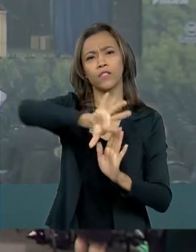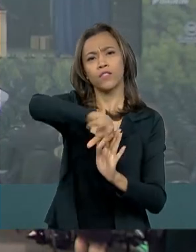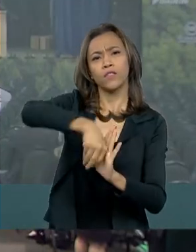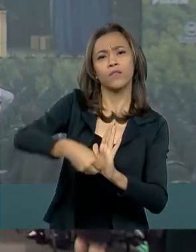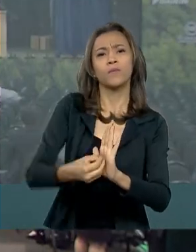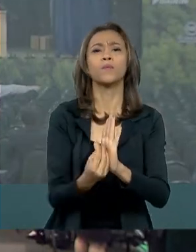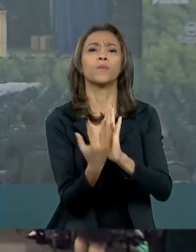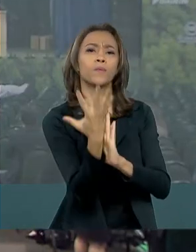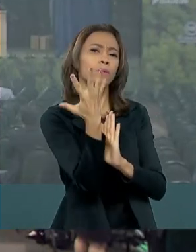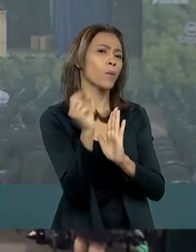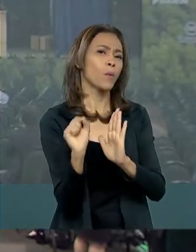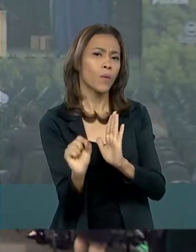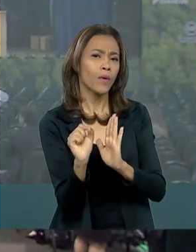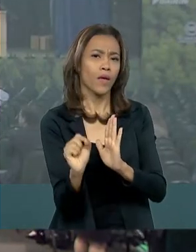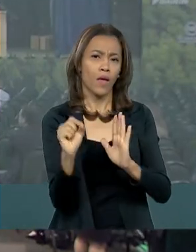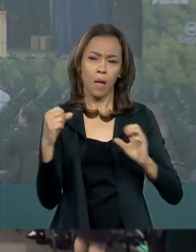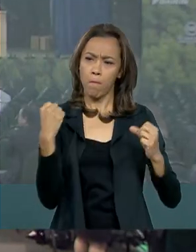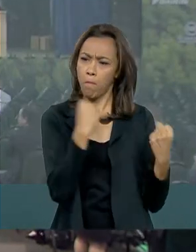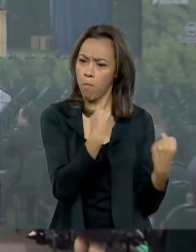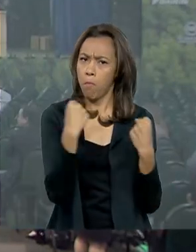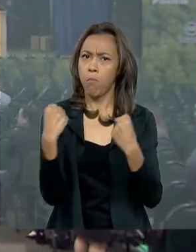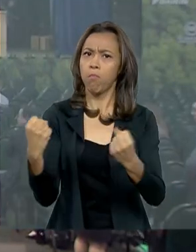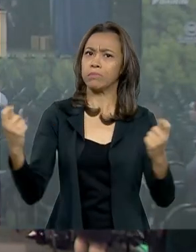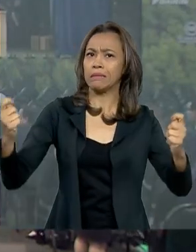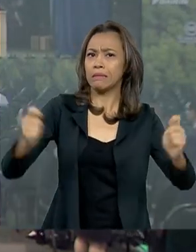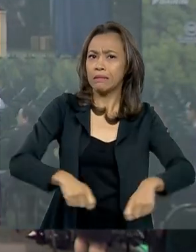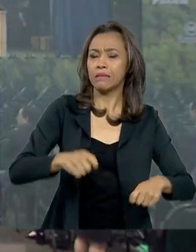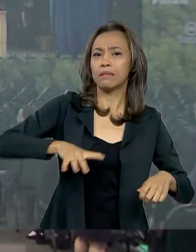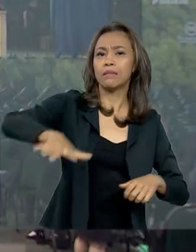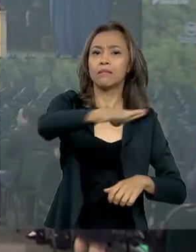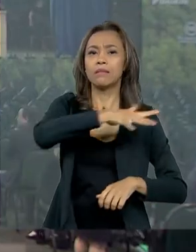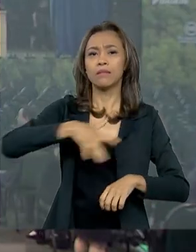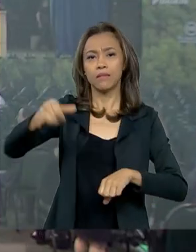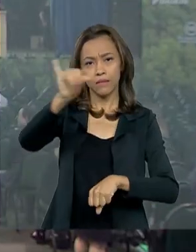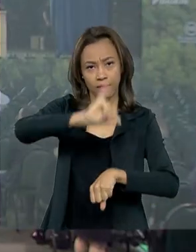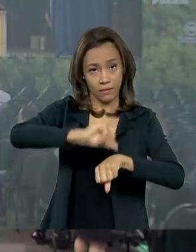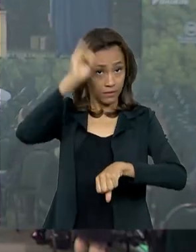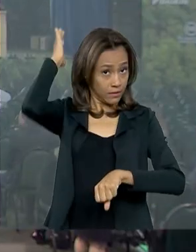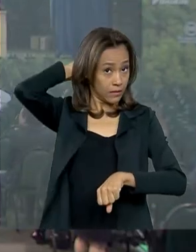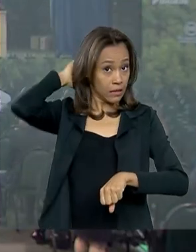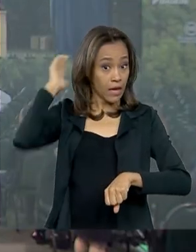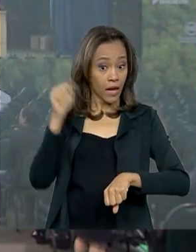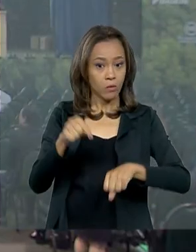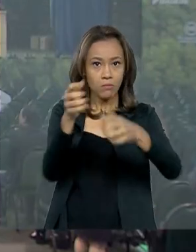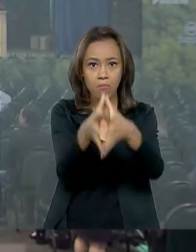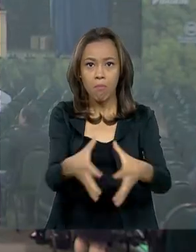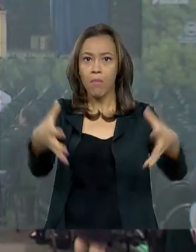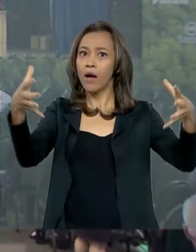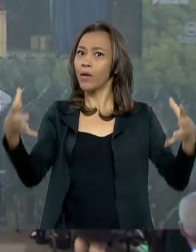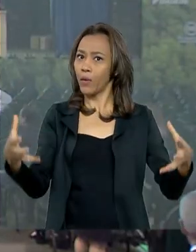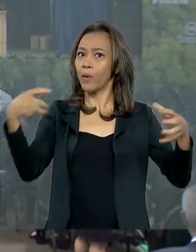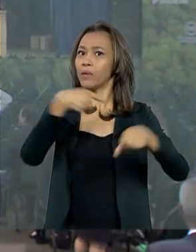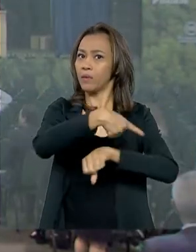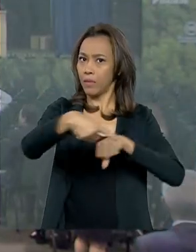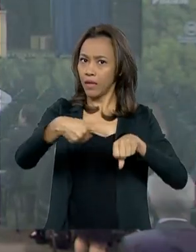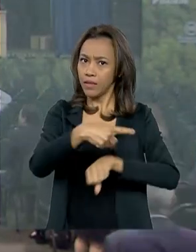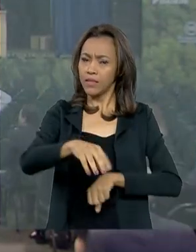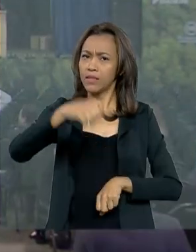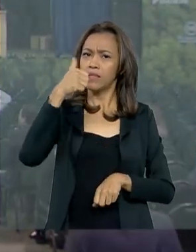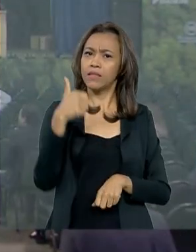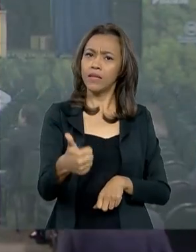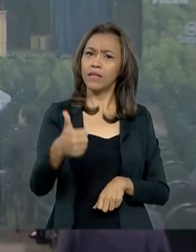demonstrar o potencial sustentável do Polo Industrial de Manaus, que é um dos maiores do país. Estão aqui 130